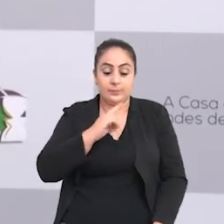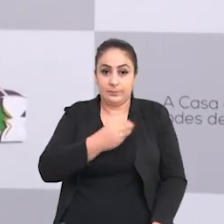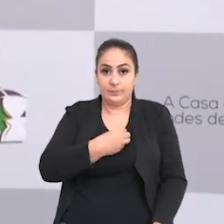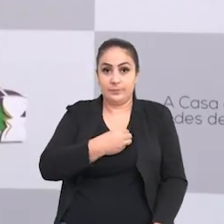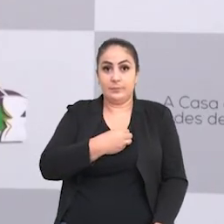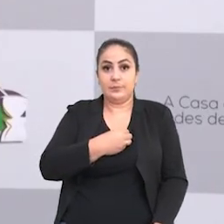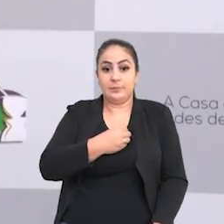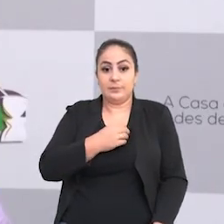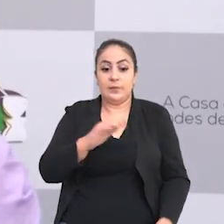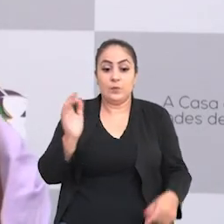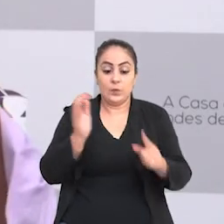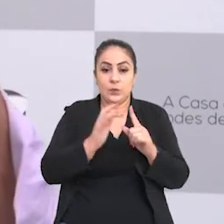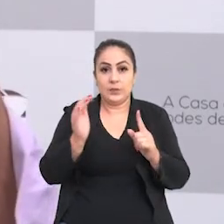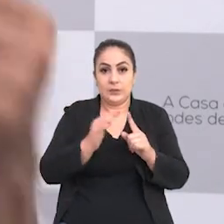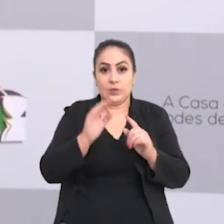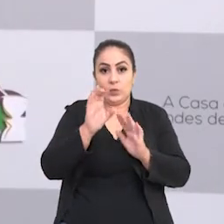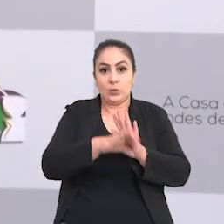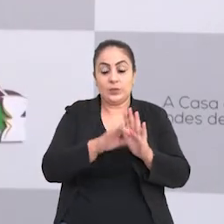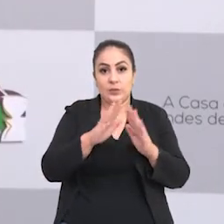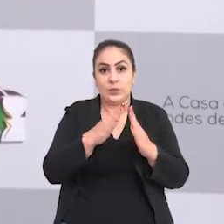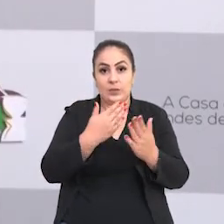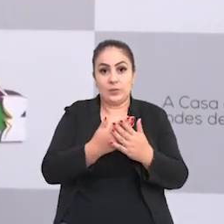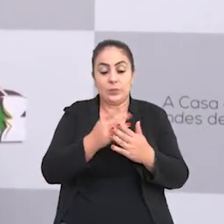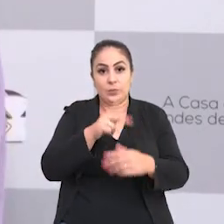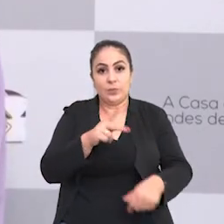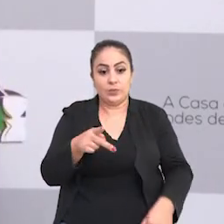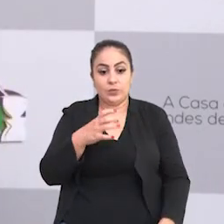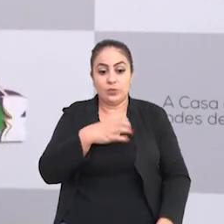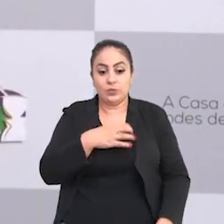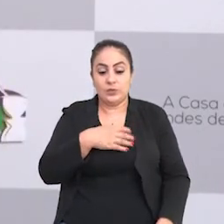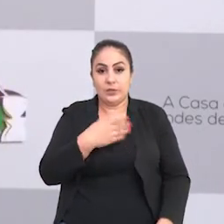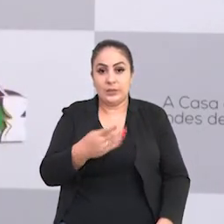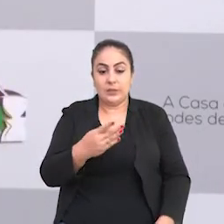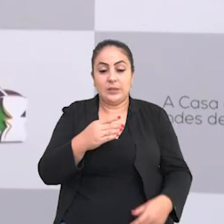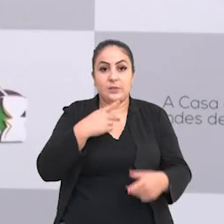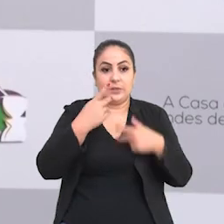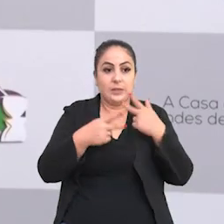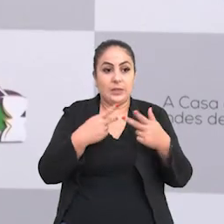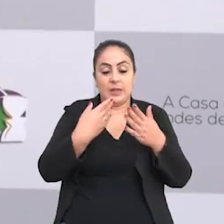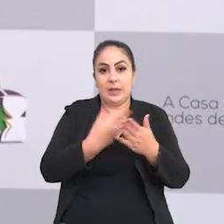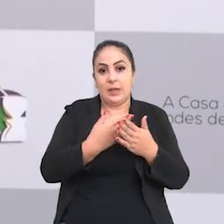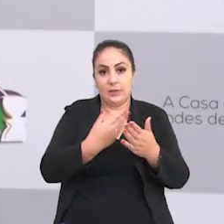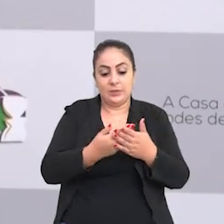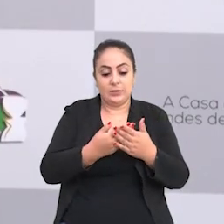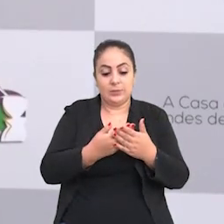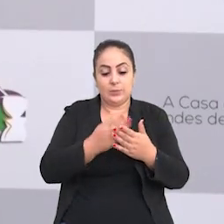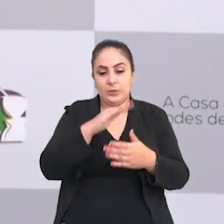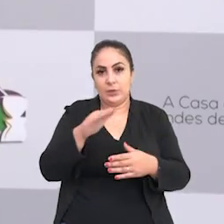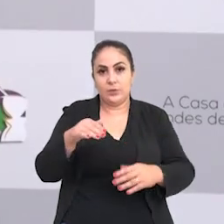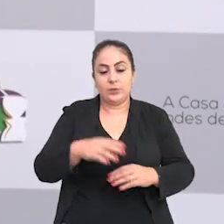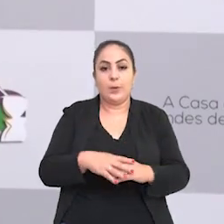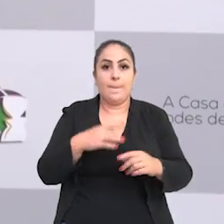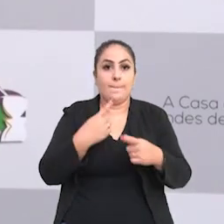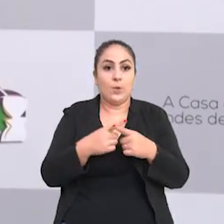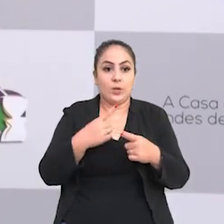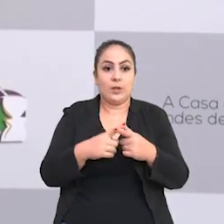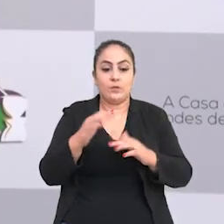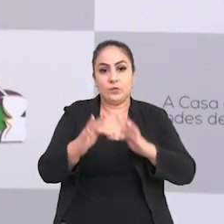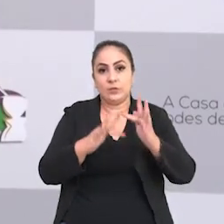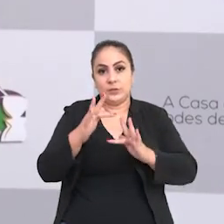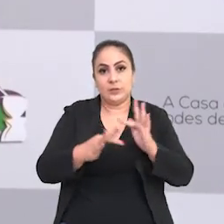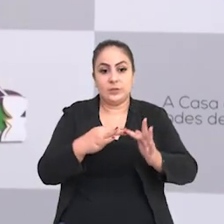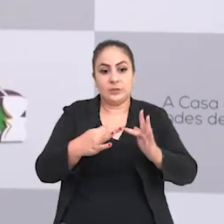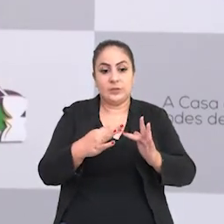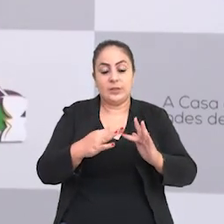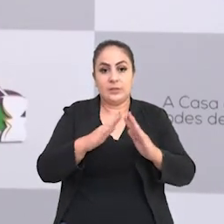esse instrutor vai interferir no currículo escolar do professor, na maneira dele disciplinar, dele dar aula para o seu aluno. Porque